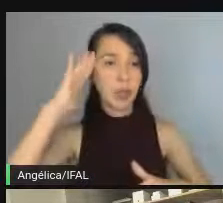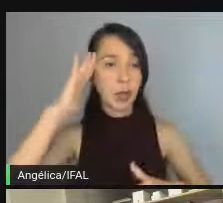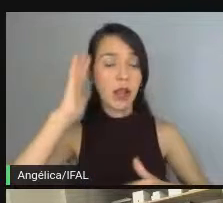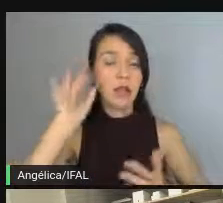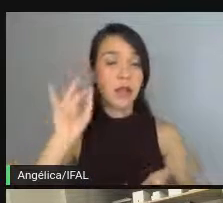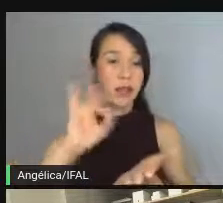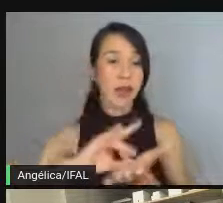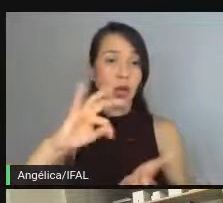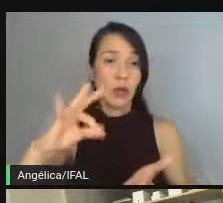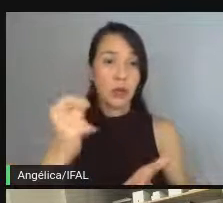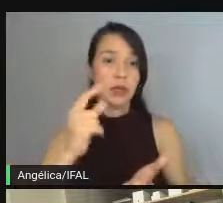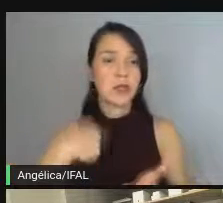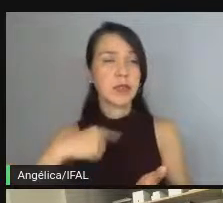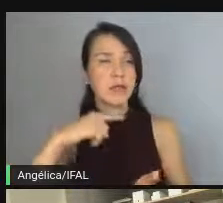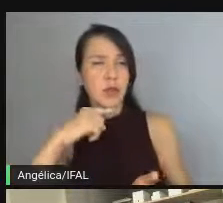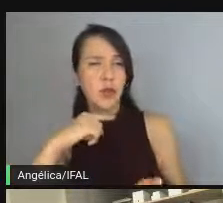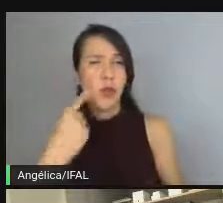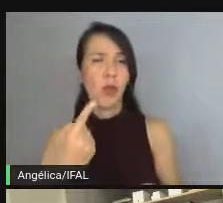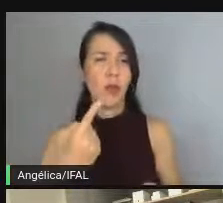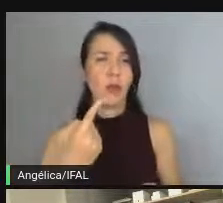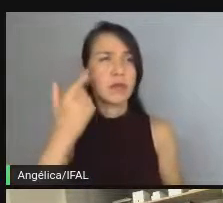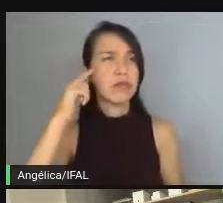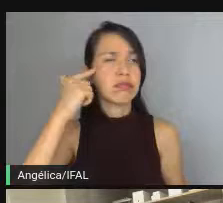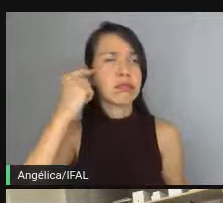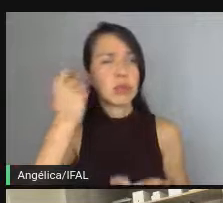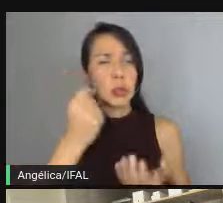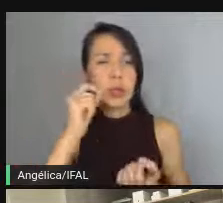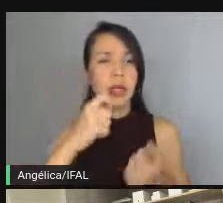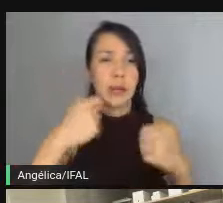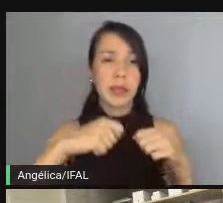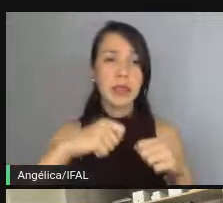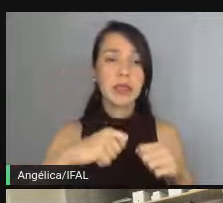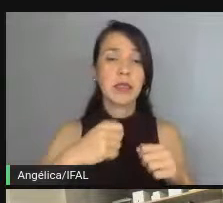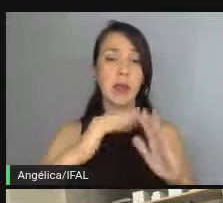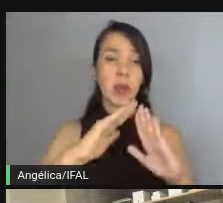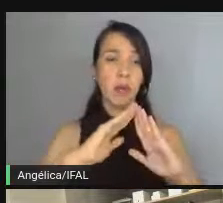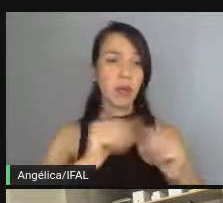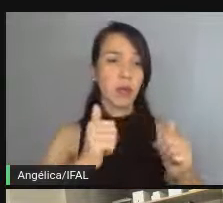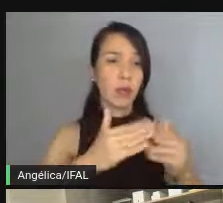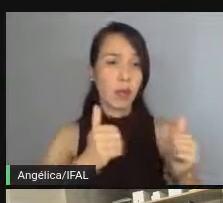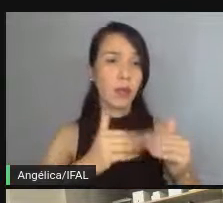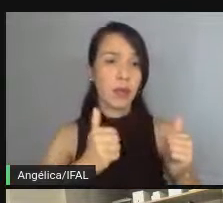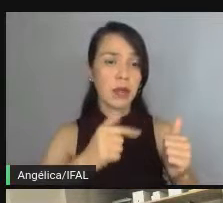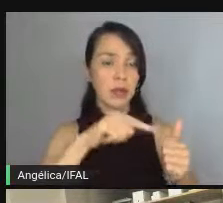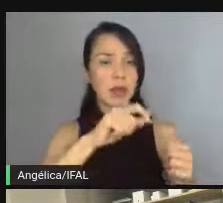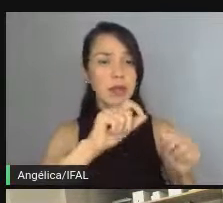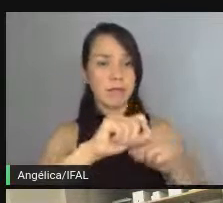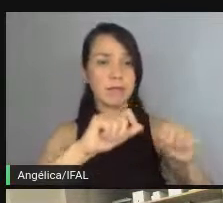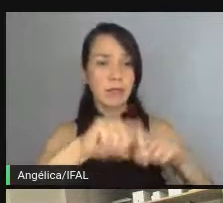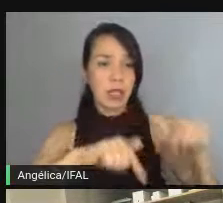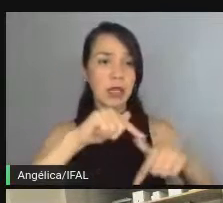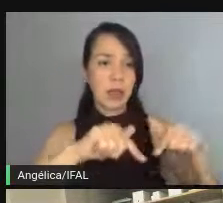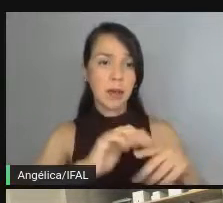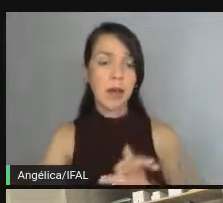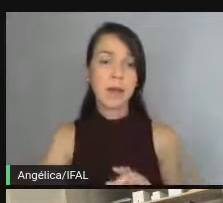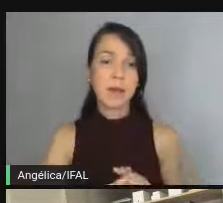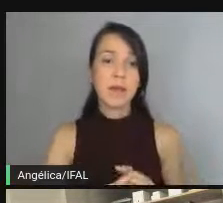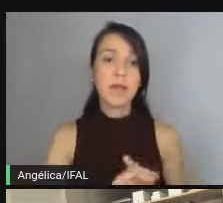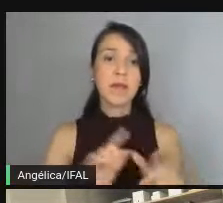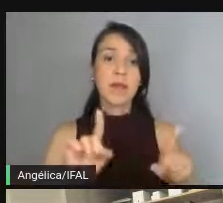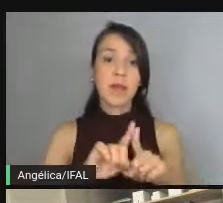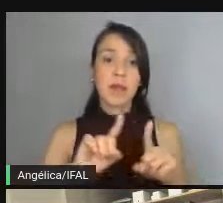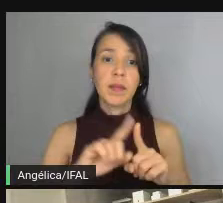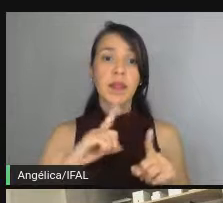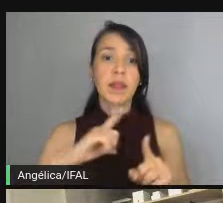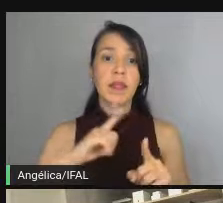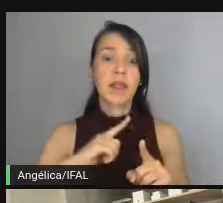validar tudo aquilo que você tem dúvida, tudo aquilo que está sendo pensado como requerimento para aquela funcionalidade. E ter um